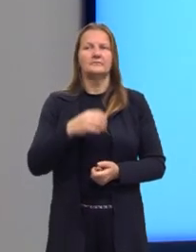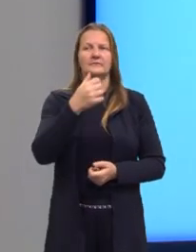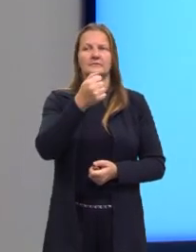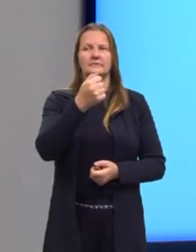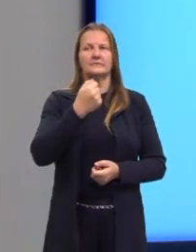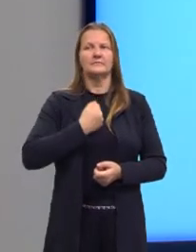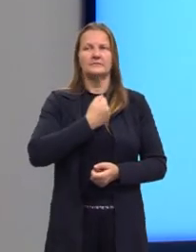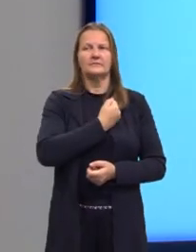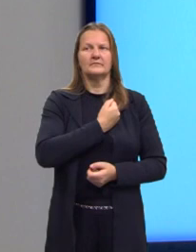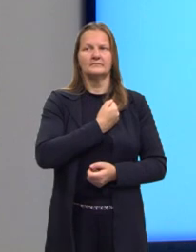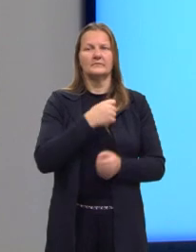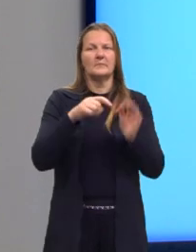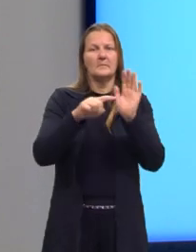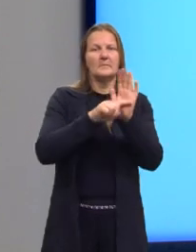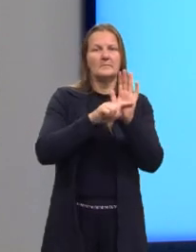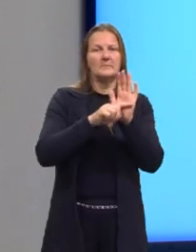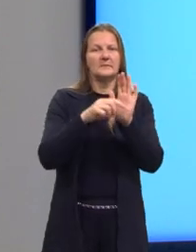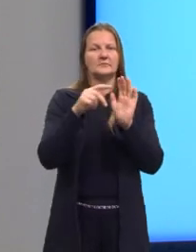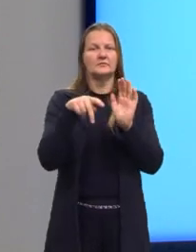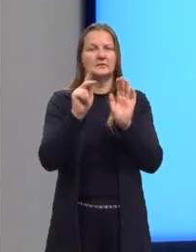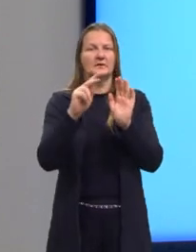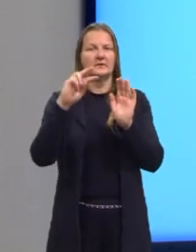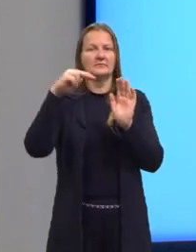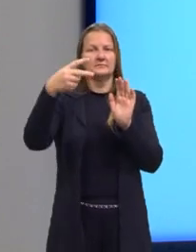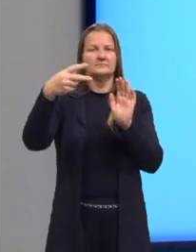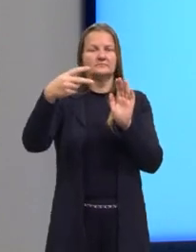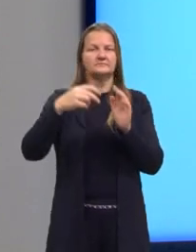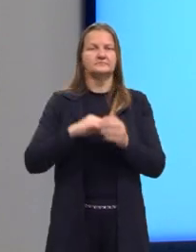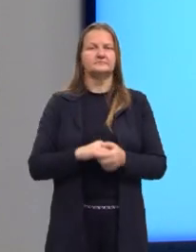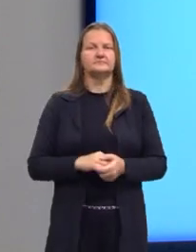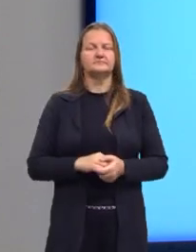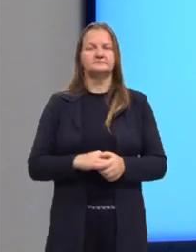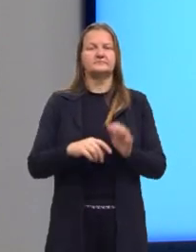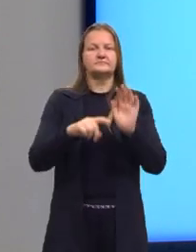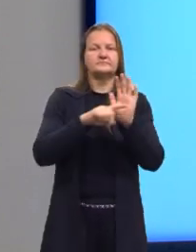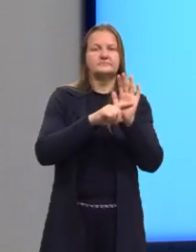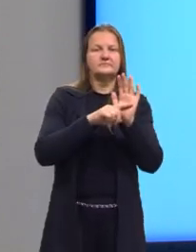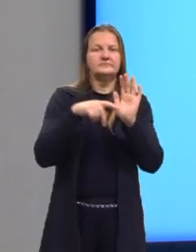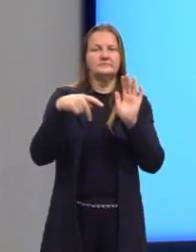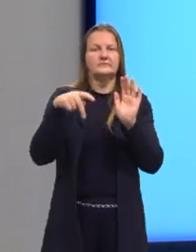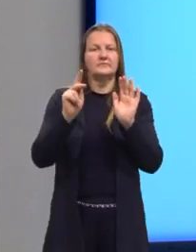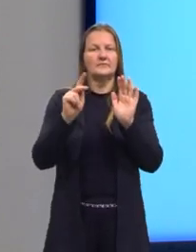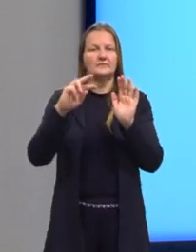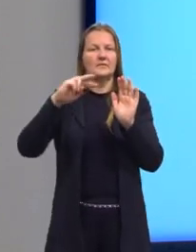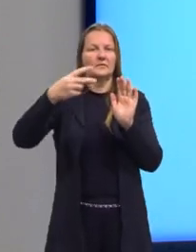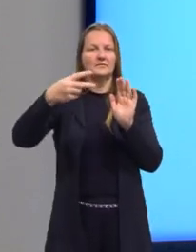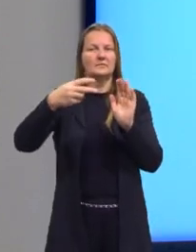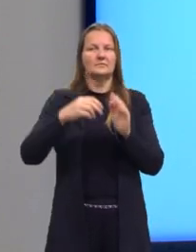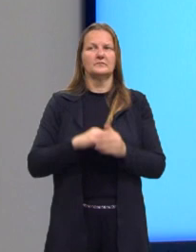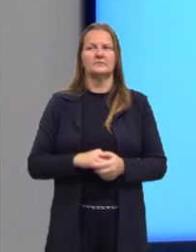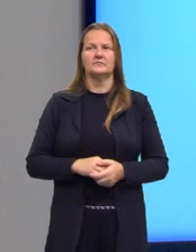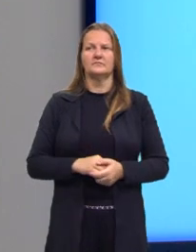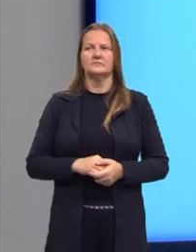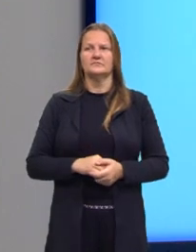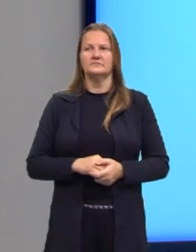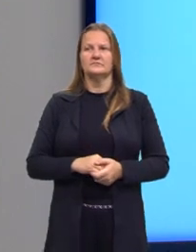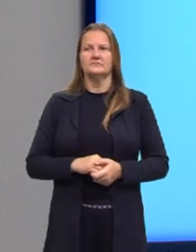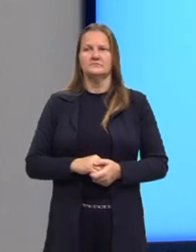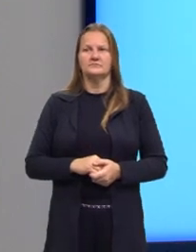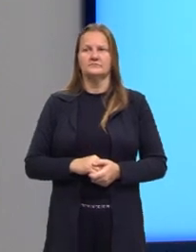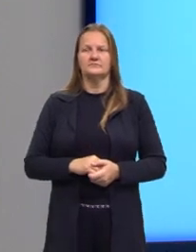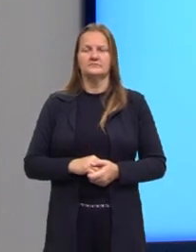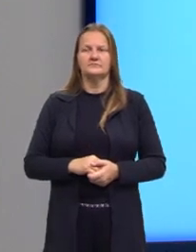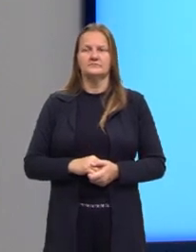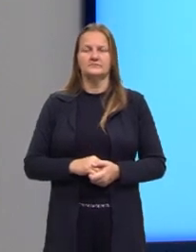numérico de menos K ao quadrado. Então, menos a constante ao quadrado, tá? Esse seria o